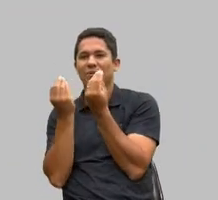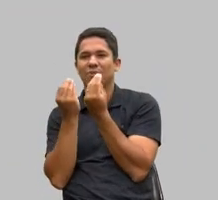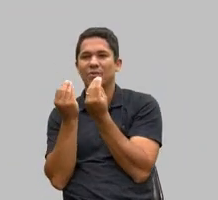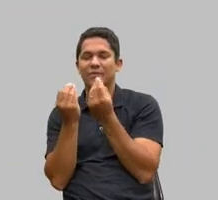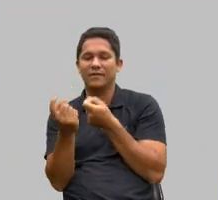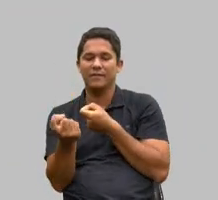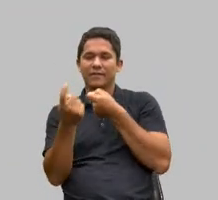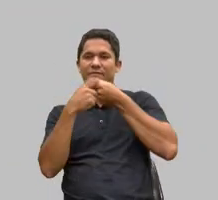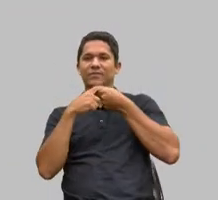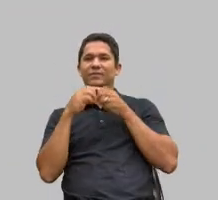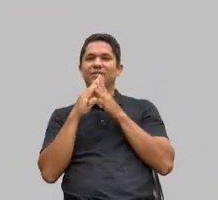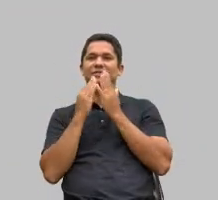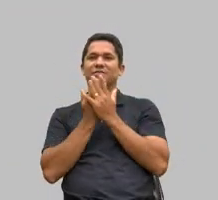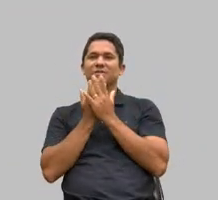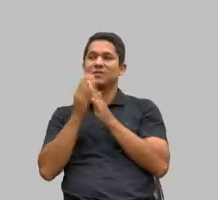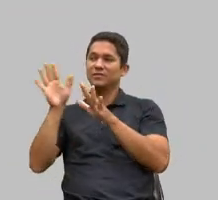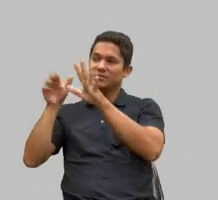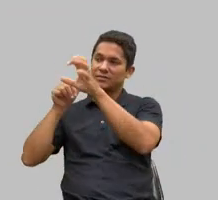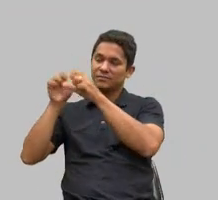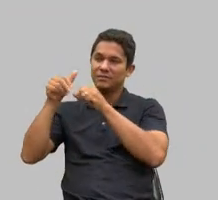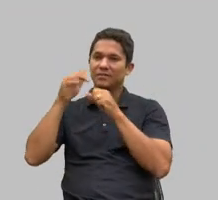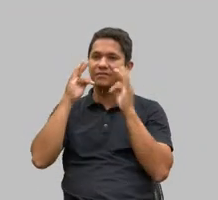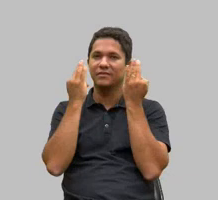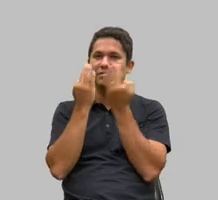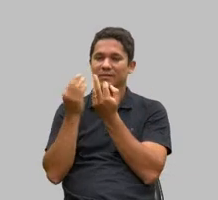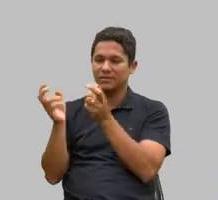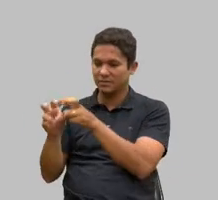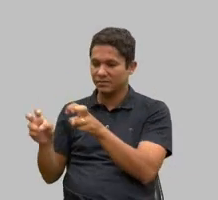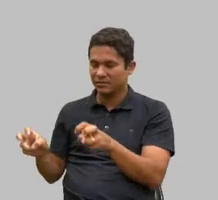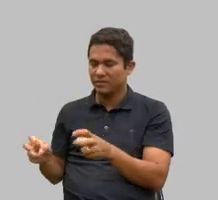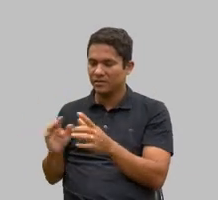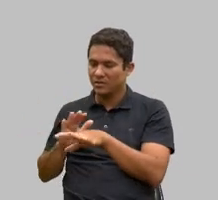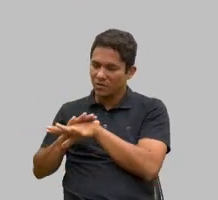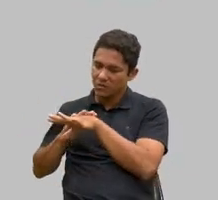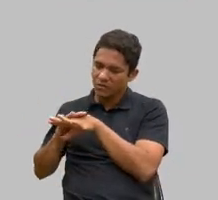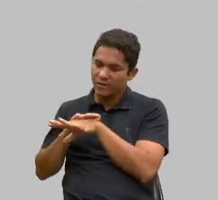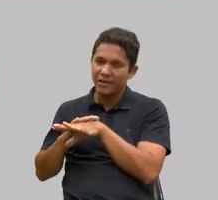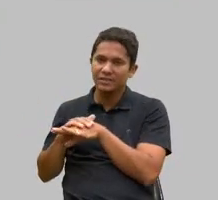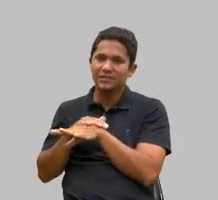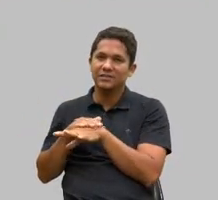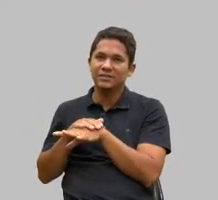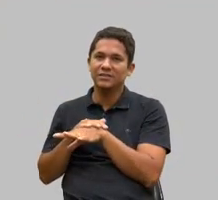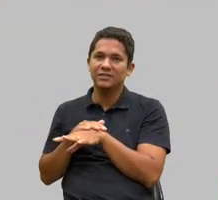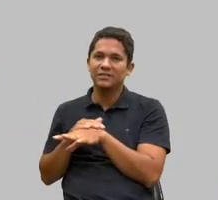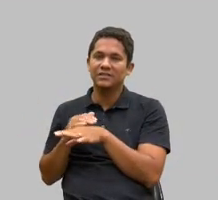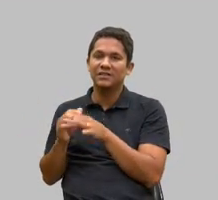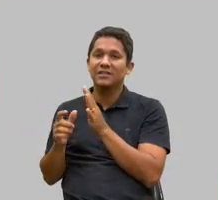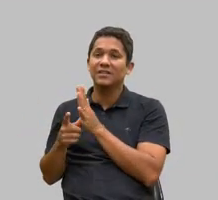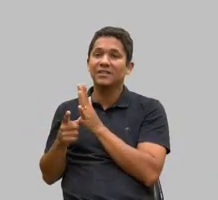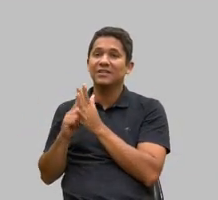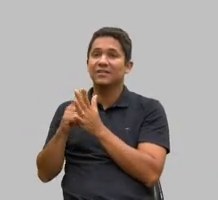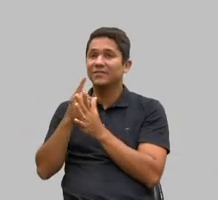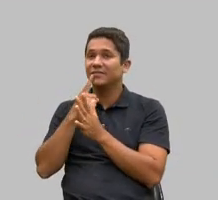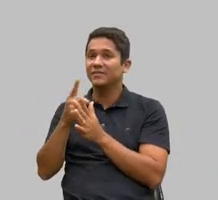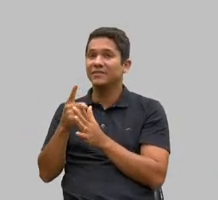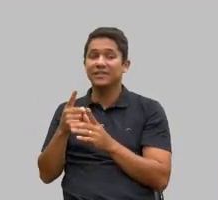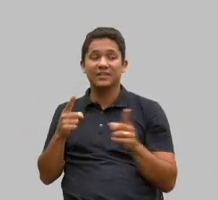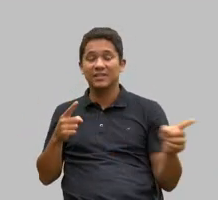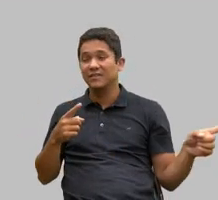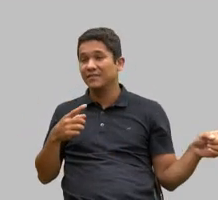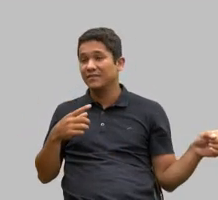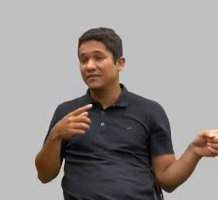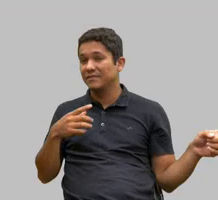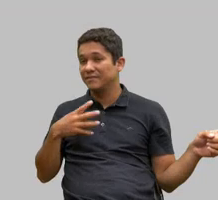escola chamar a família sentar conversar antes de falar que o filho estava morto